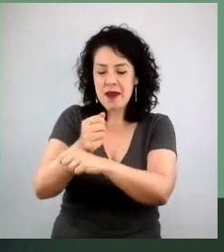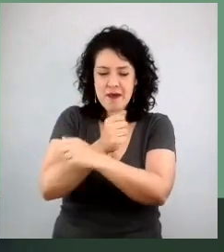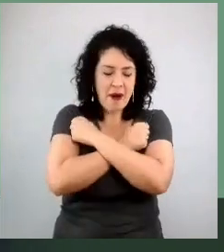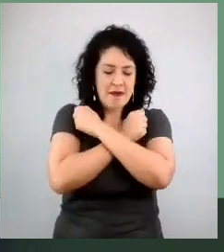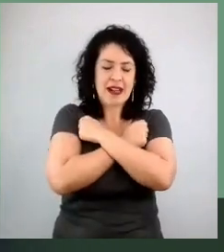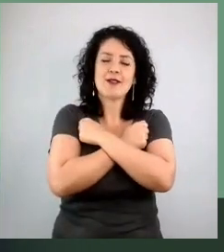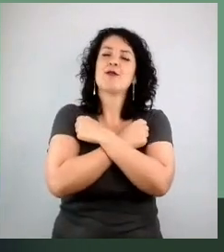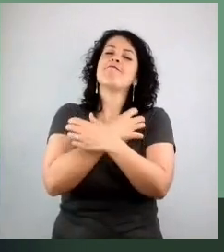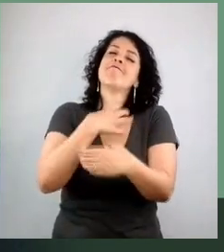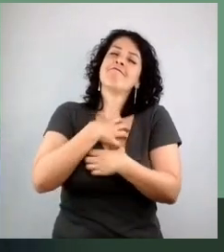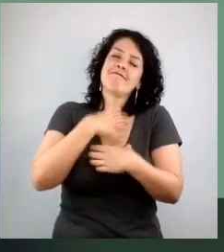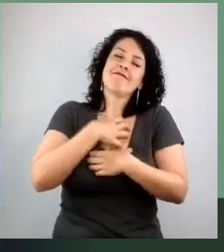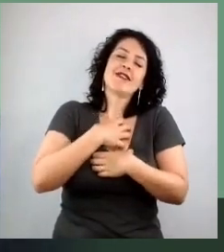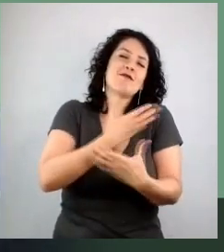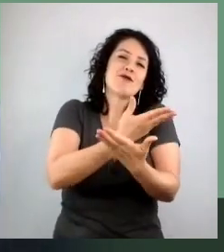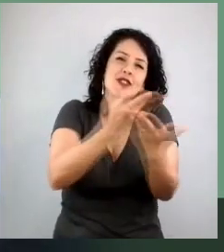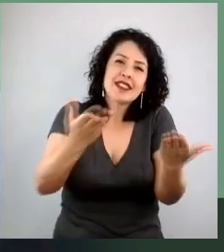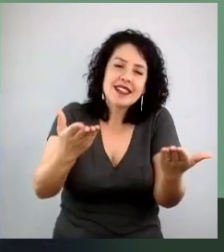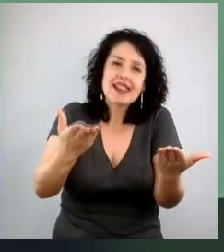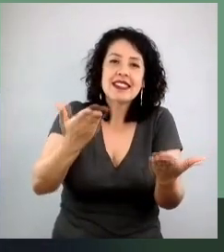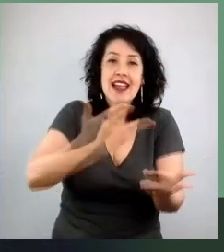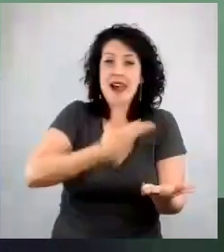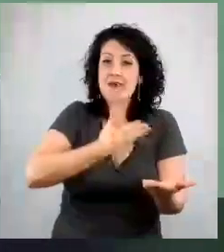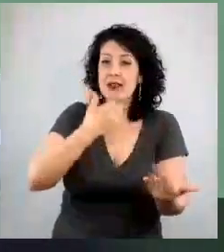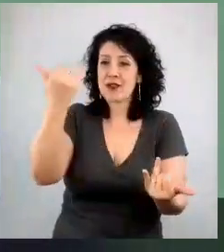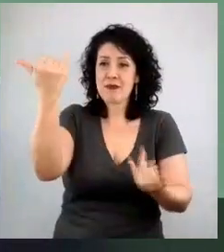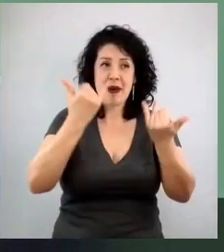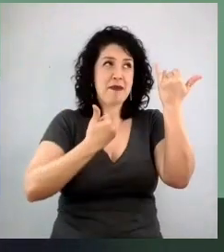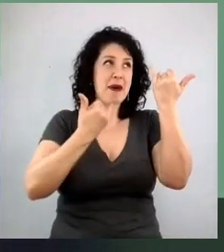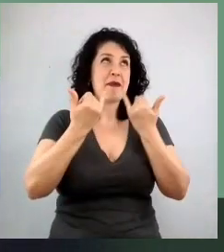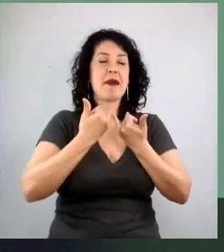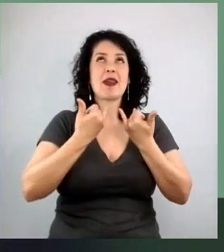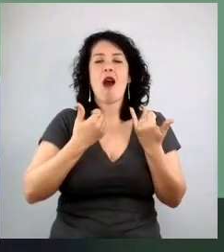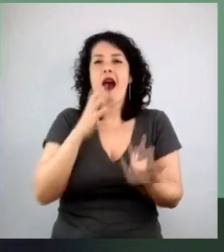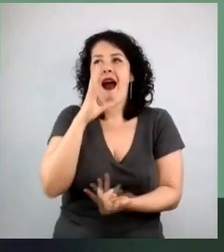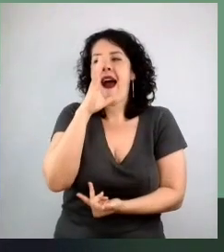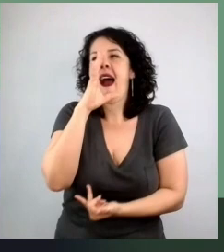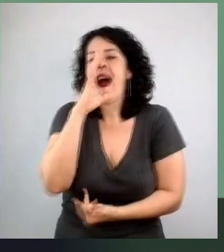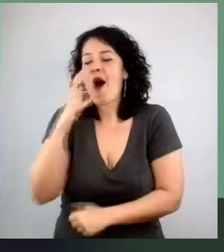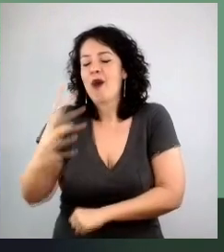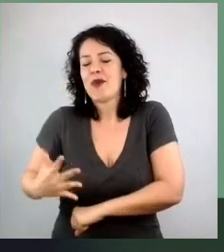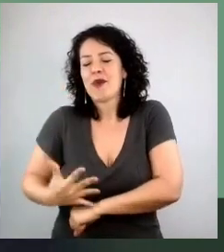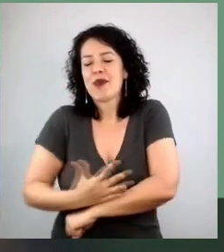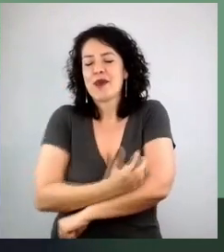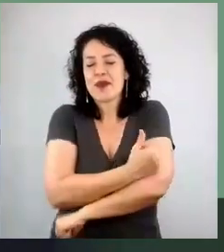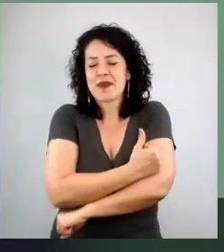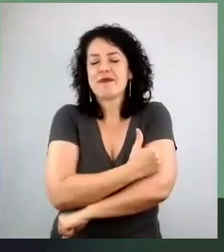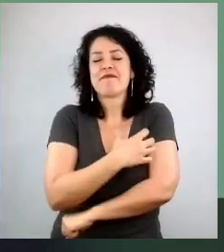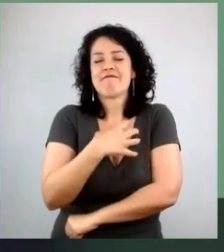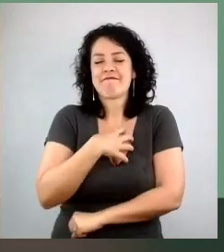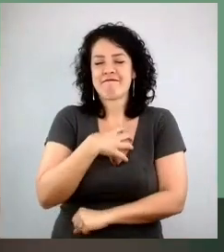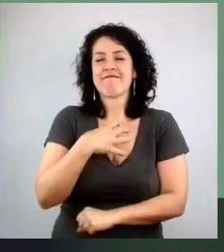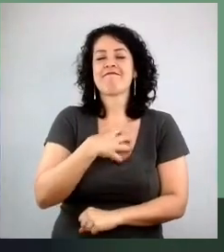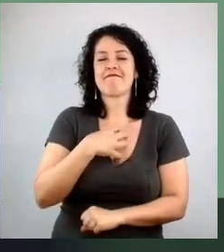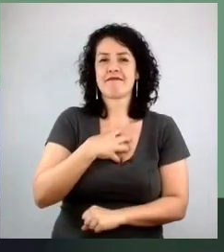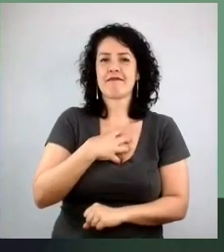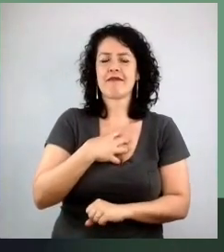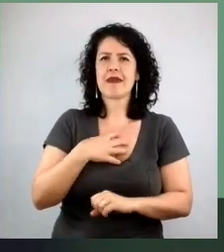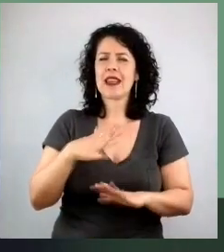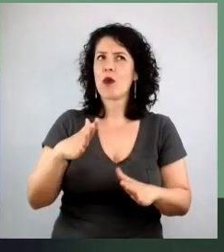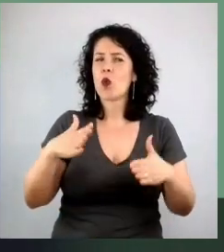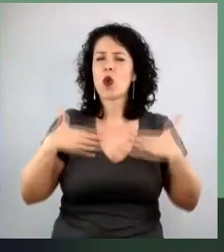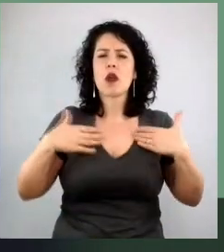amigos que estão aqui falando e por todo mundo. Eu fiquei muito surpresa, e fiquei na dúvida, mas vocês têm certeza, vocês têm certeza